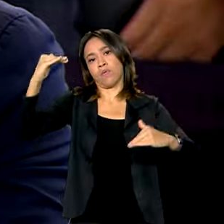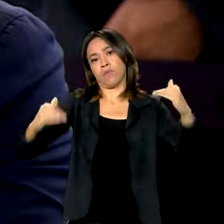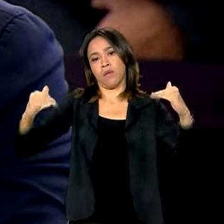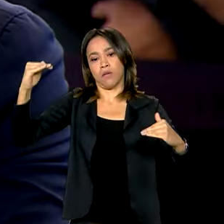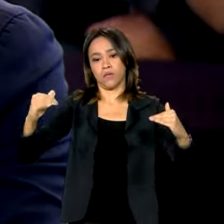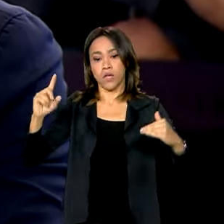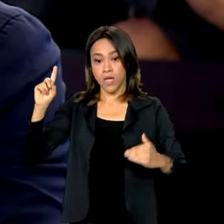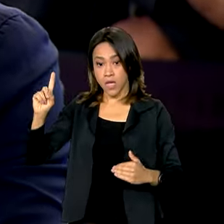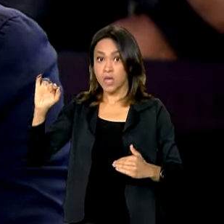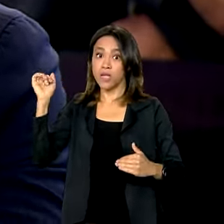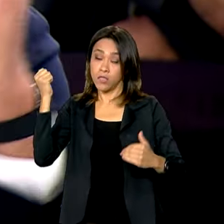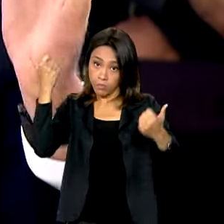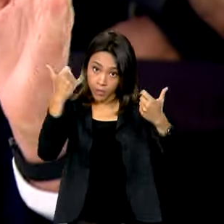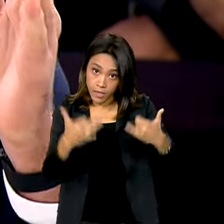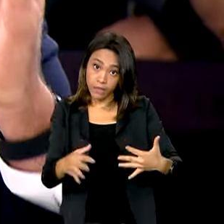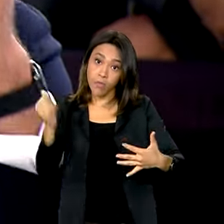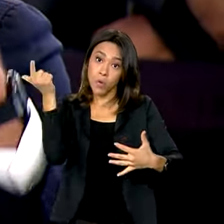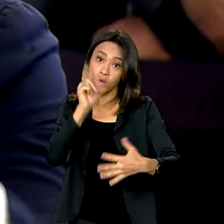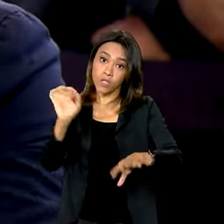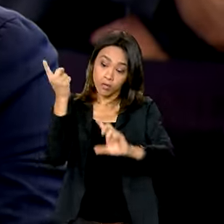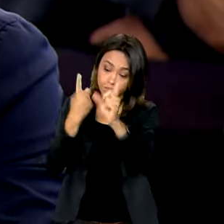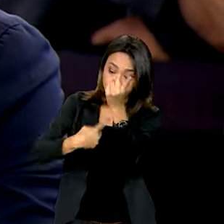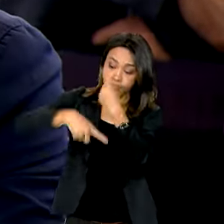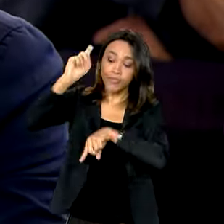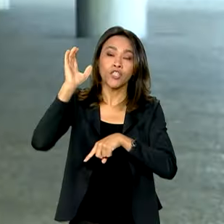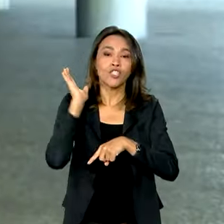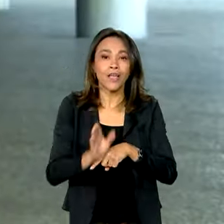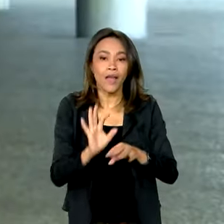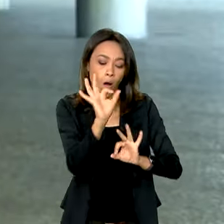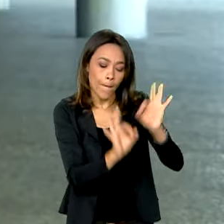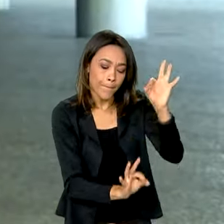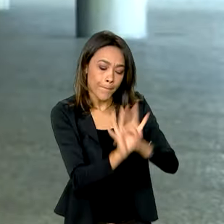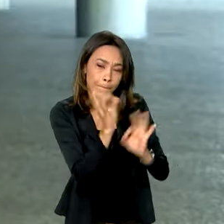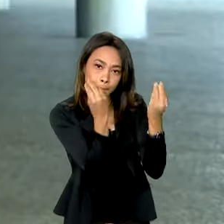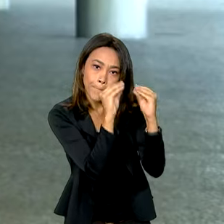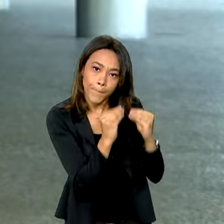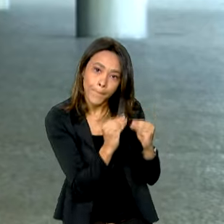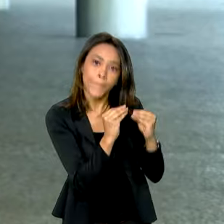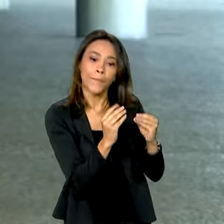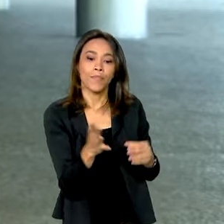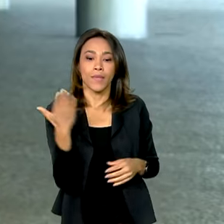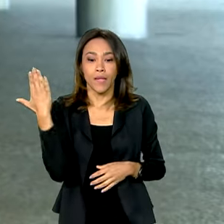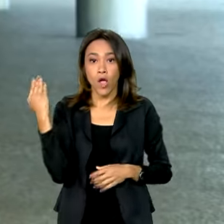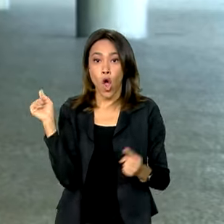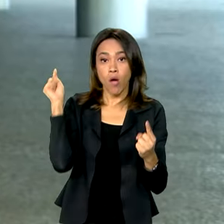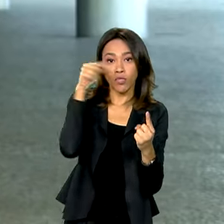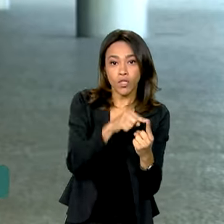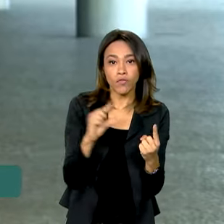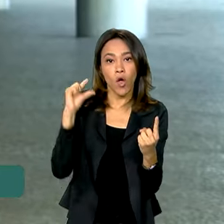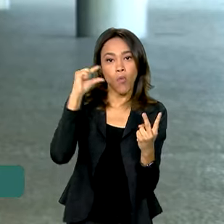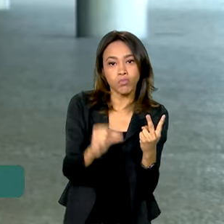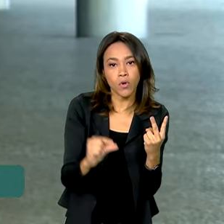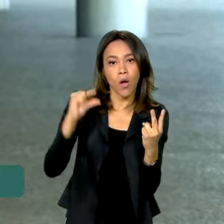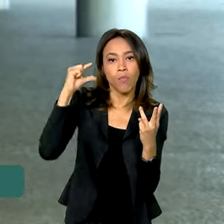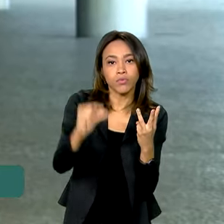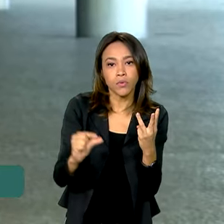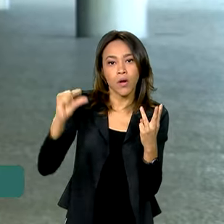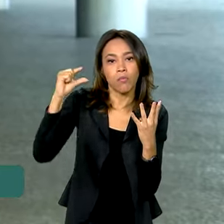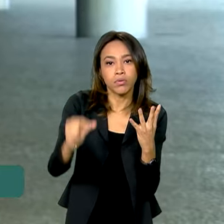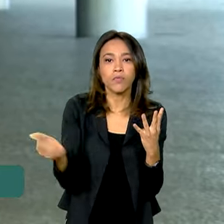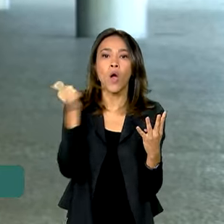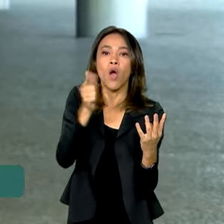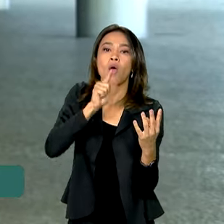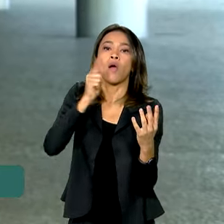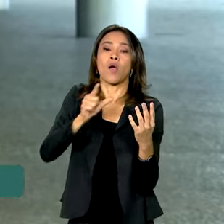histórico e o caminho está desenhado, a rota está montada. As metas são gradativas. O MEC trabalha para que neste